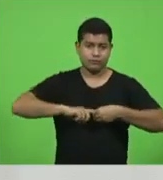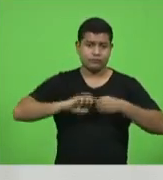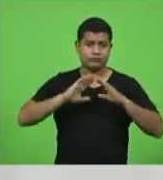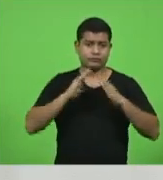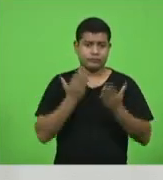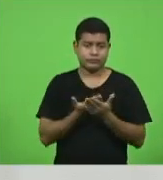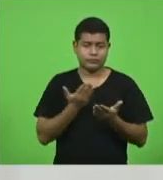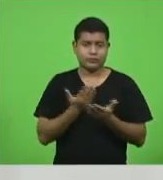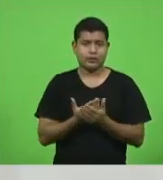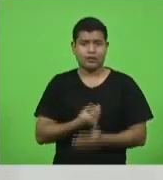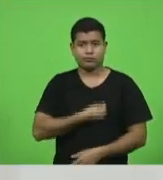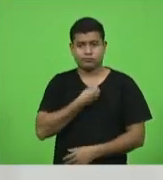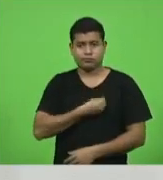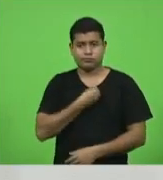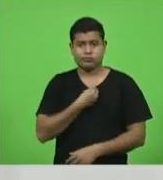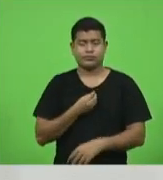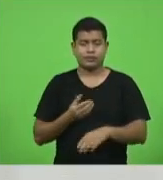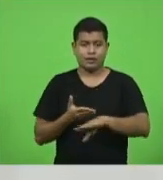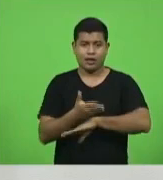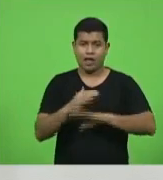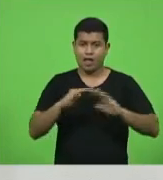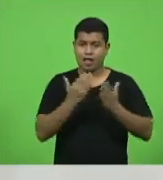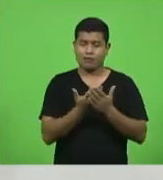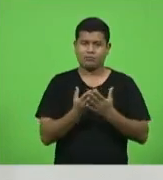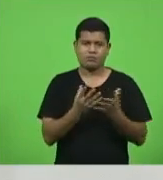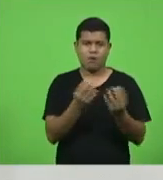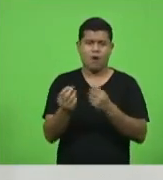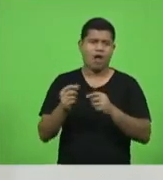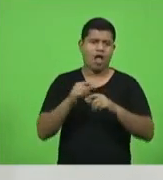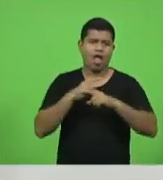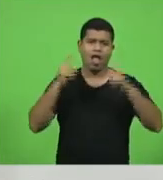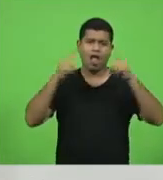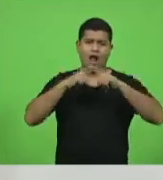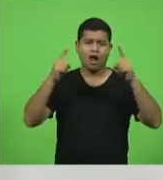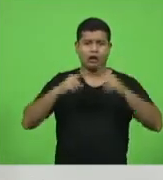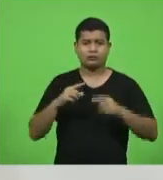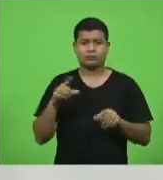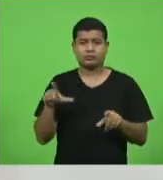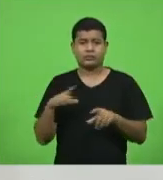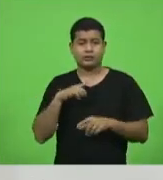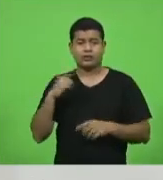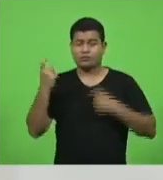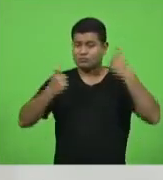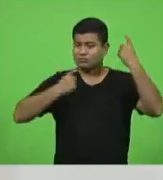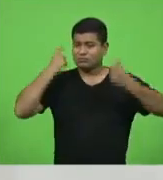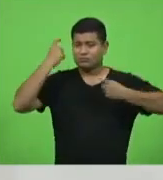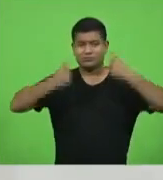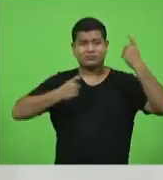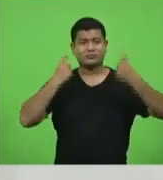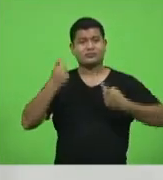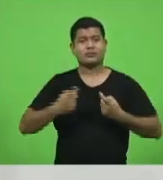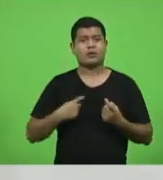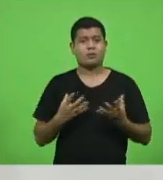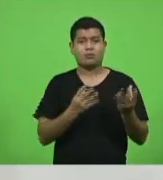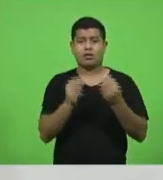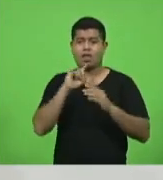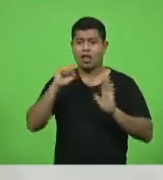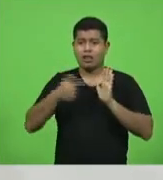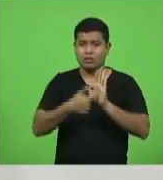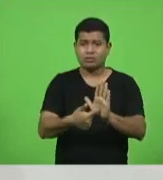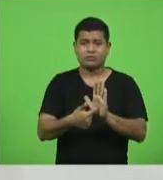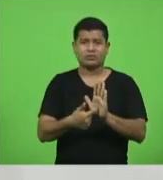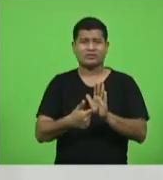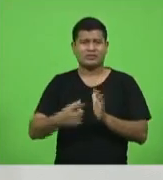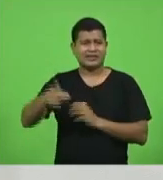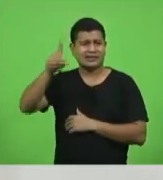presenciais, que está tão polêmico, tão preocupante. Temos recebido denúncias diárias, mais de